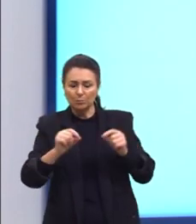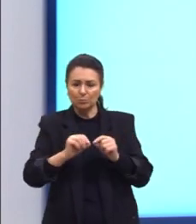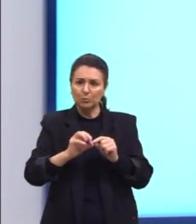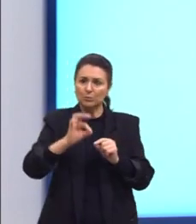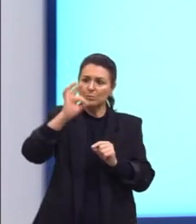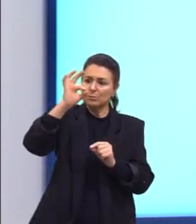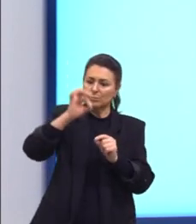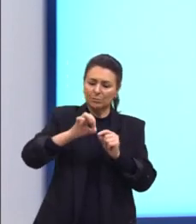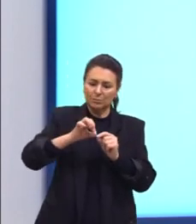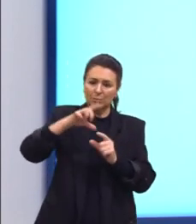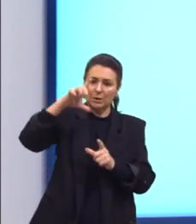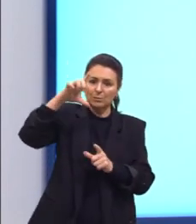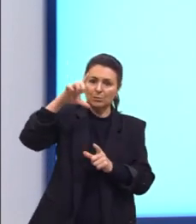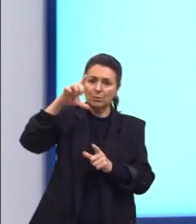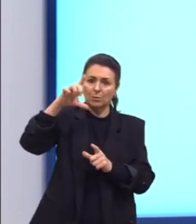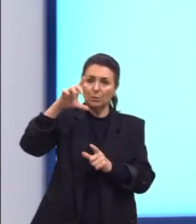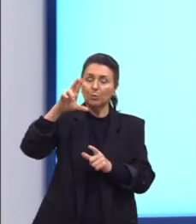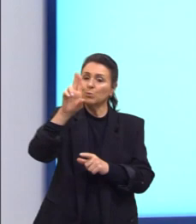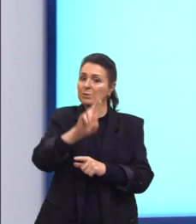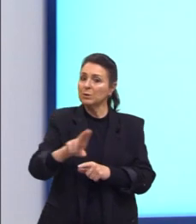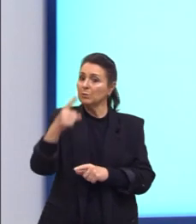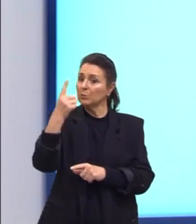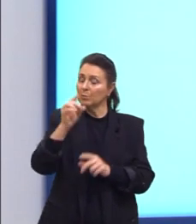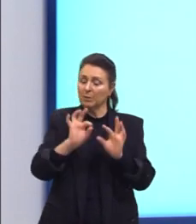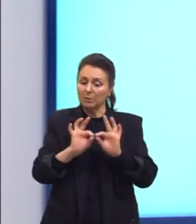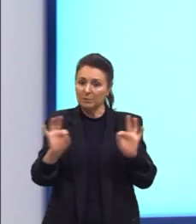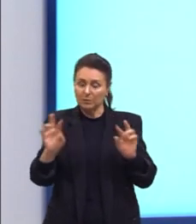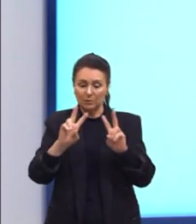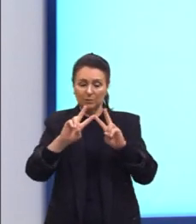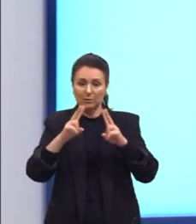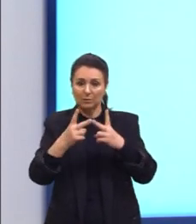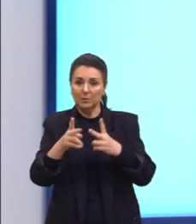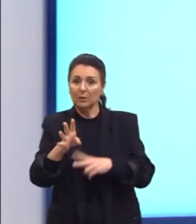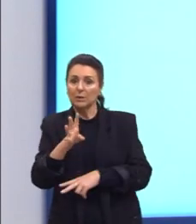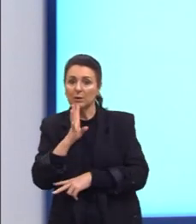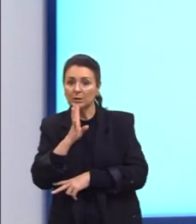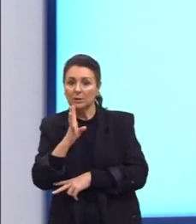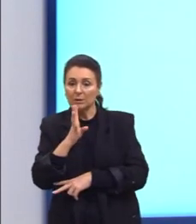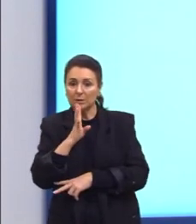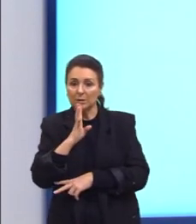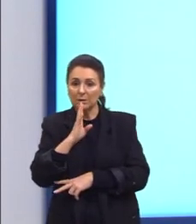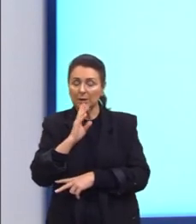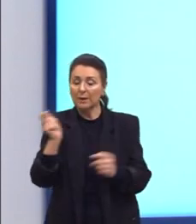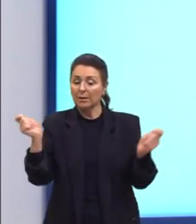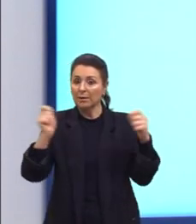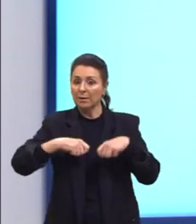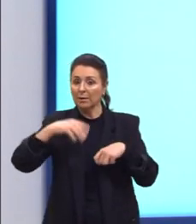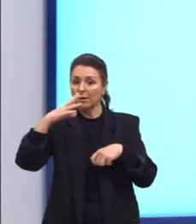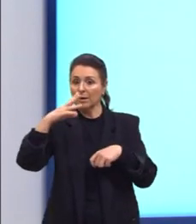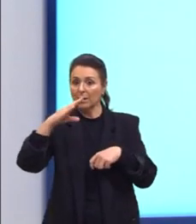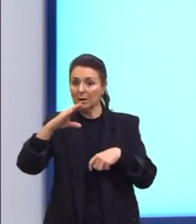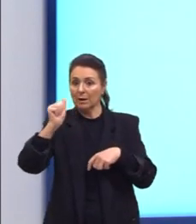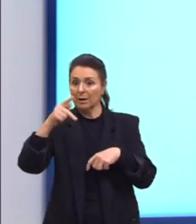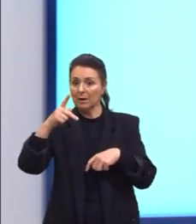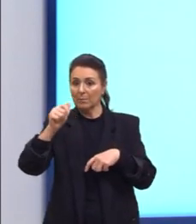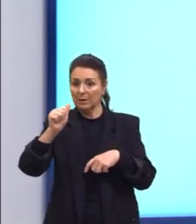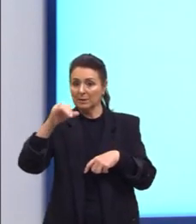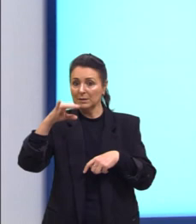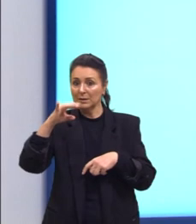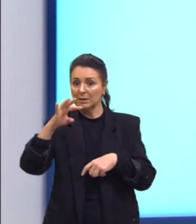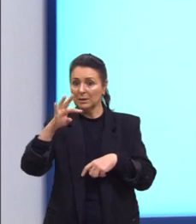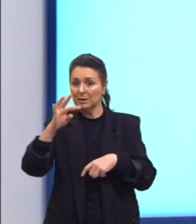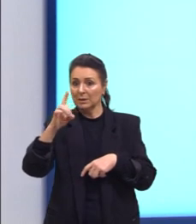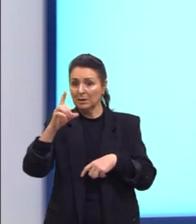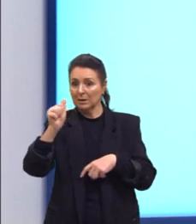de algumas de suas medidas. O volume, ele também é conhecido como capacidade. E a fórmula que nós